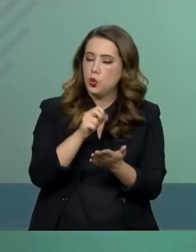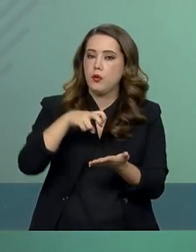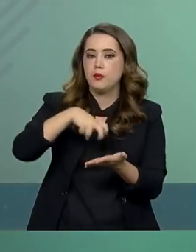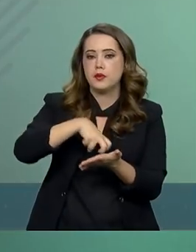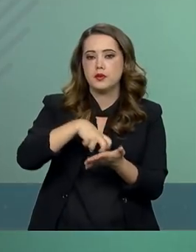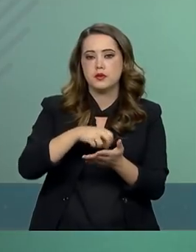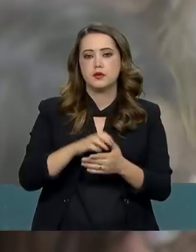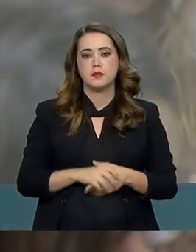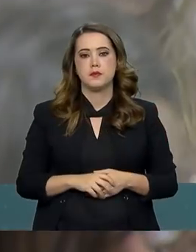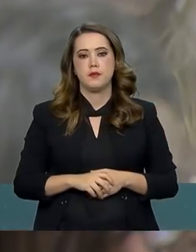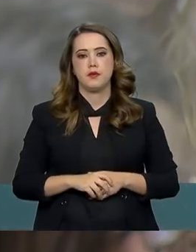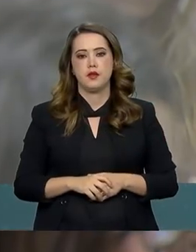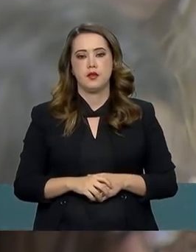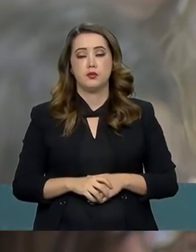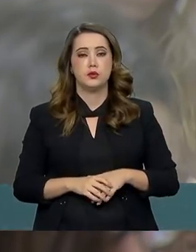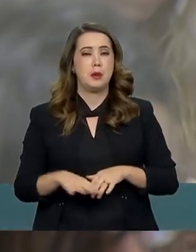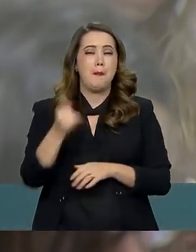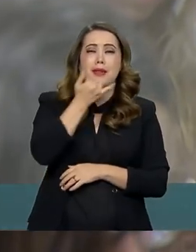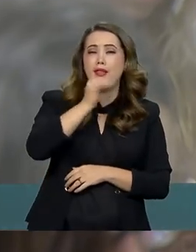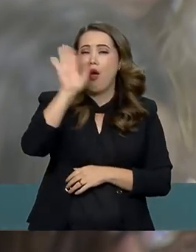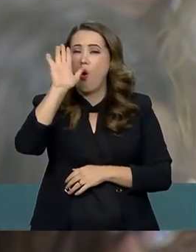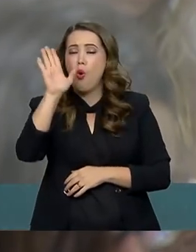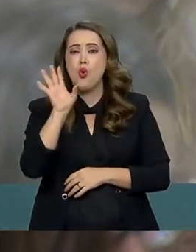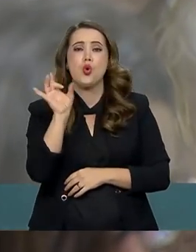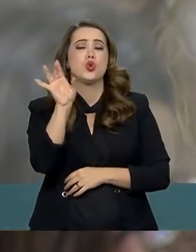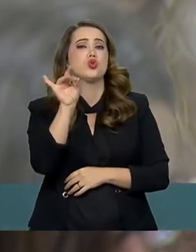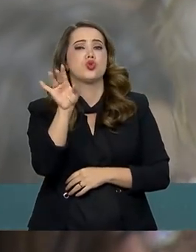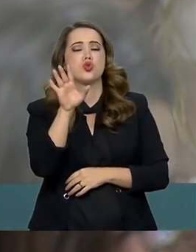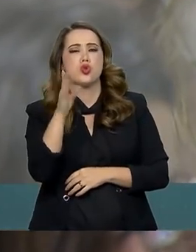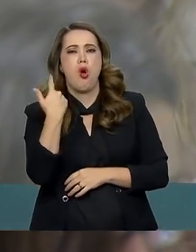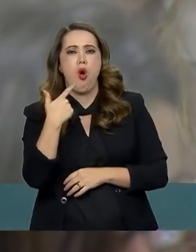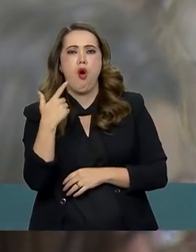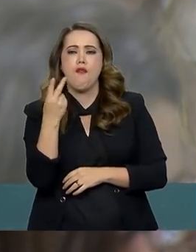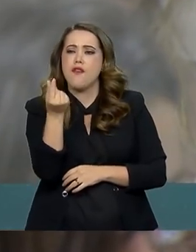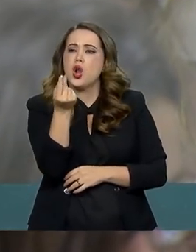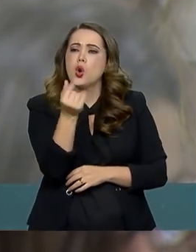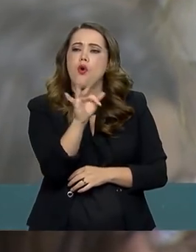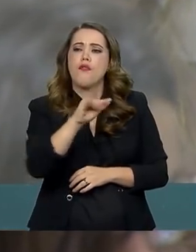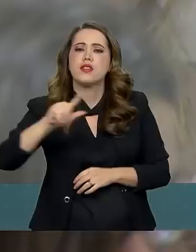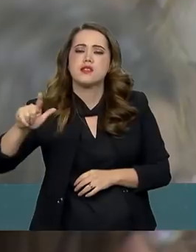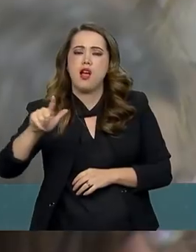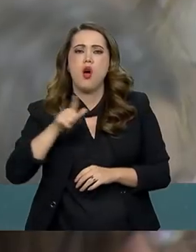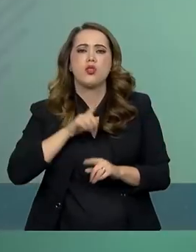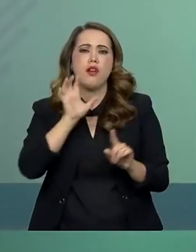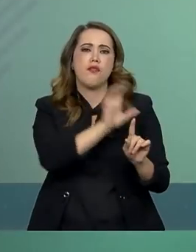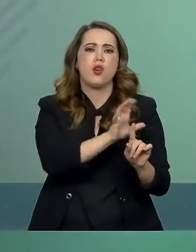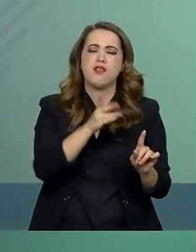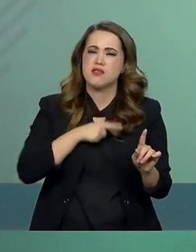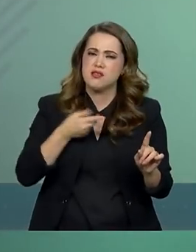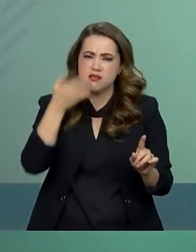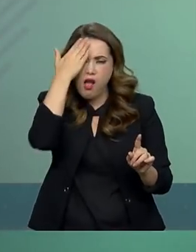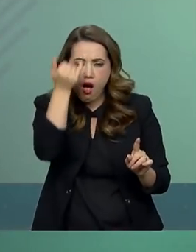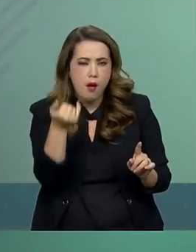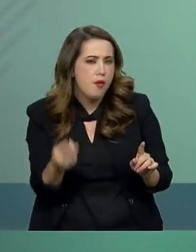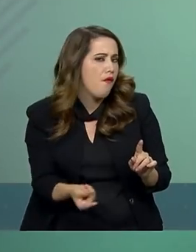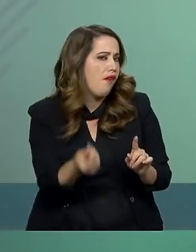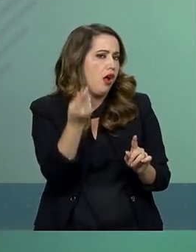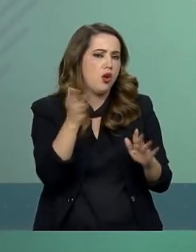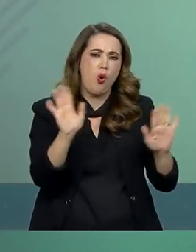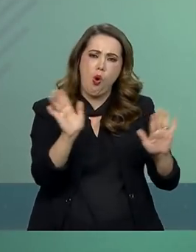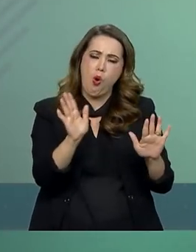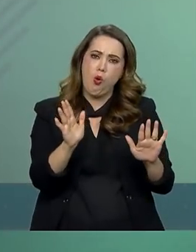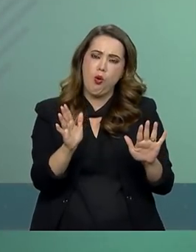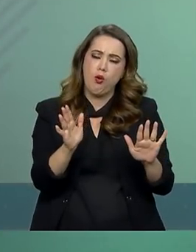Cuba, só em relação ao impacto fiscal, tem algum cálculo de impacto fiscal do projeto em si? Não, ainda não o tenho, Carla,